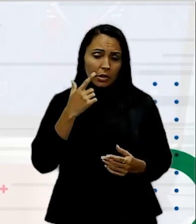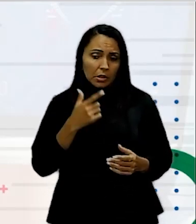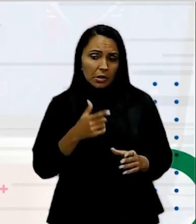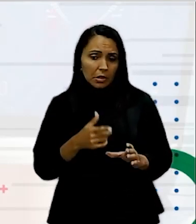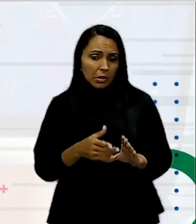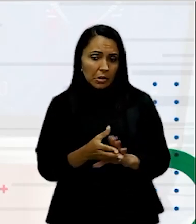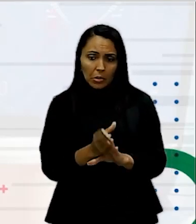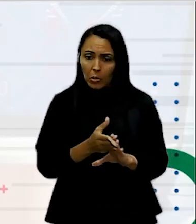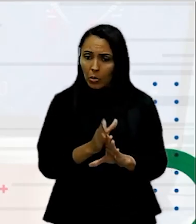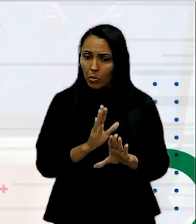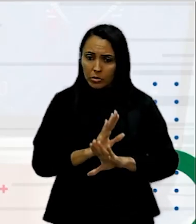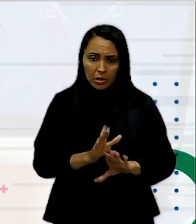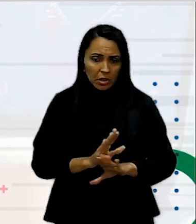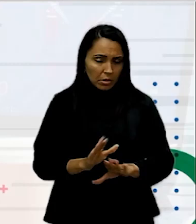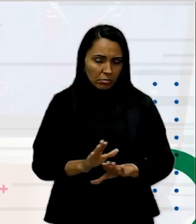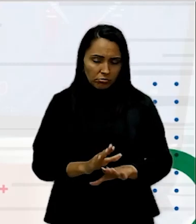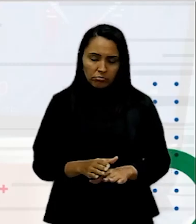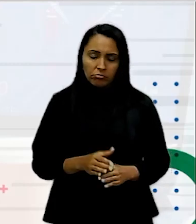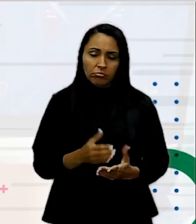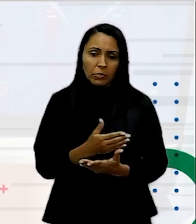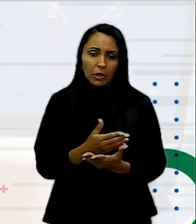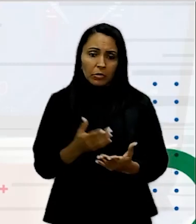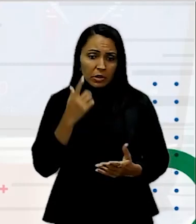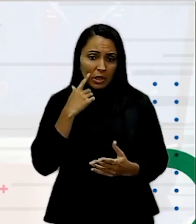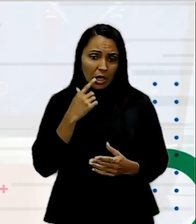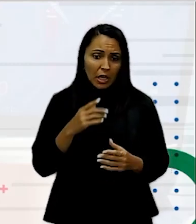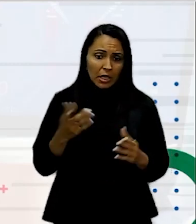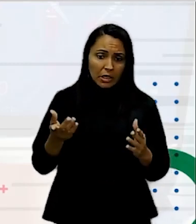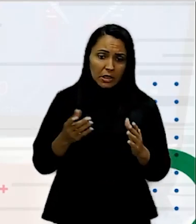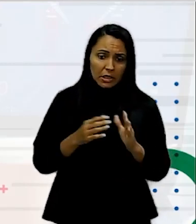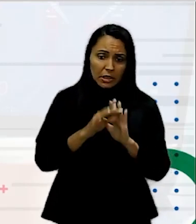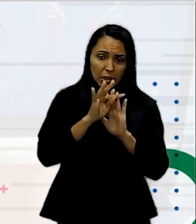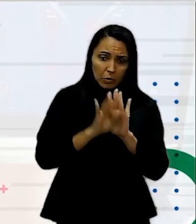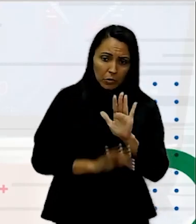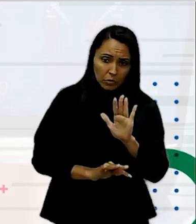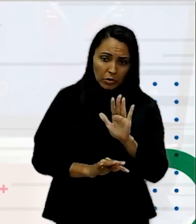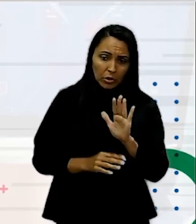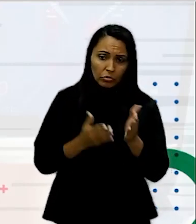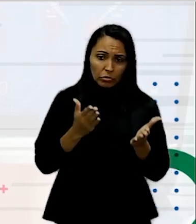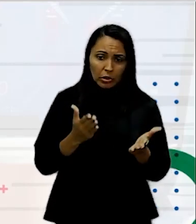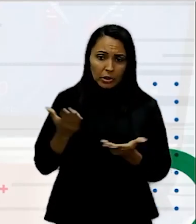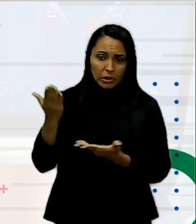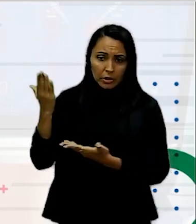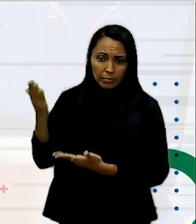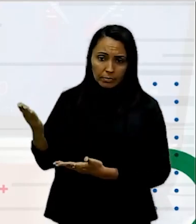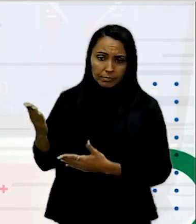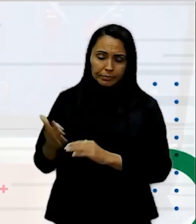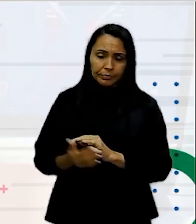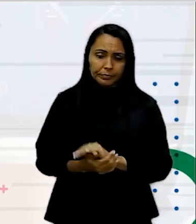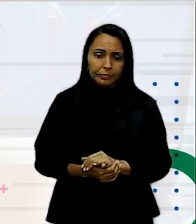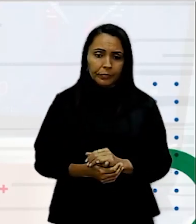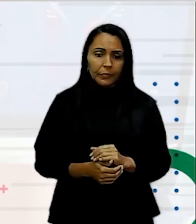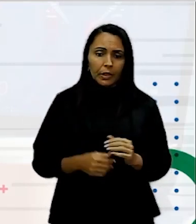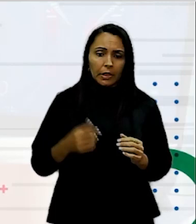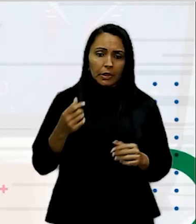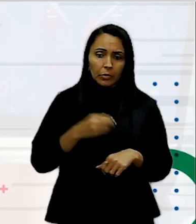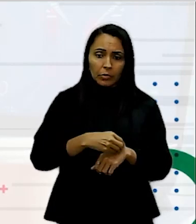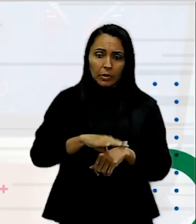utilizar esse tipo de alinhamento para um texto muito longo Certo? Vamos lá Dica 2